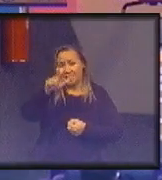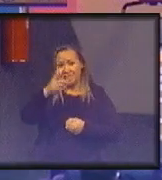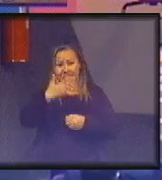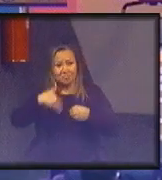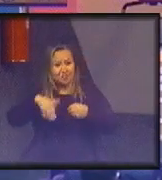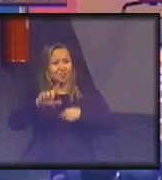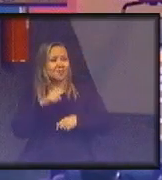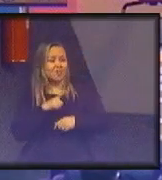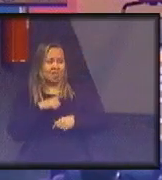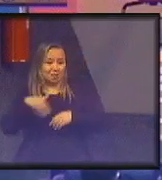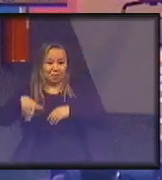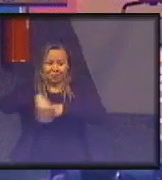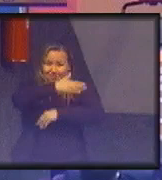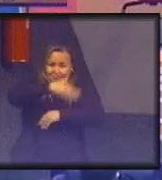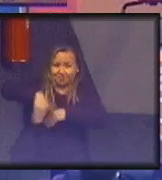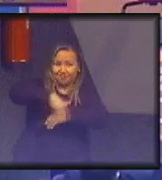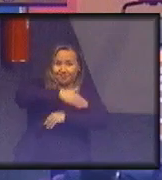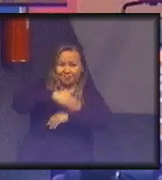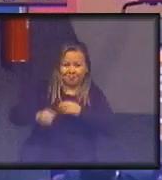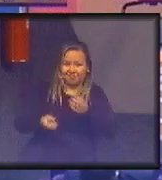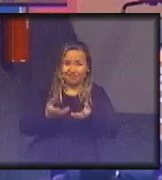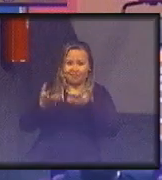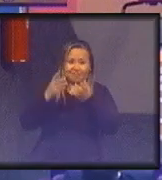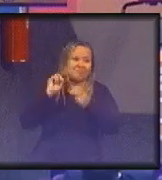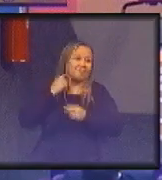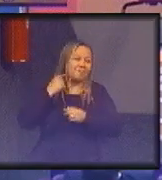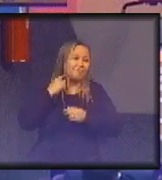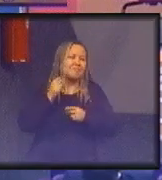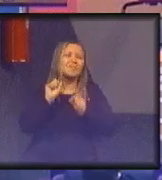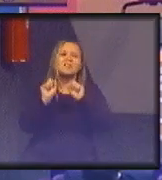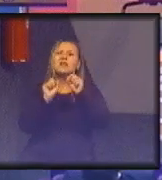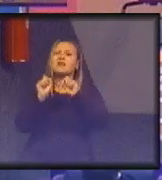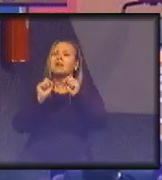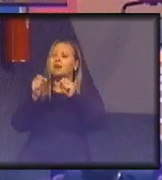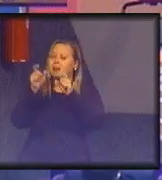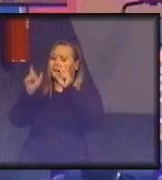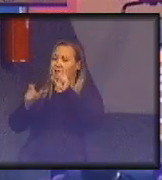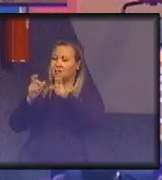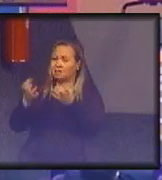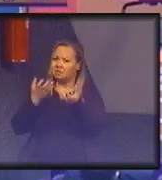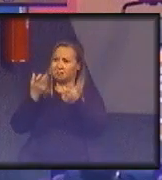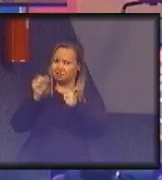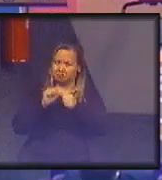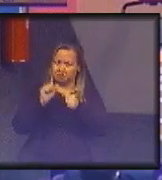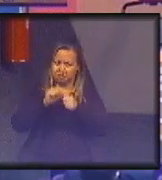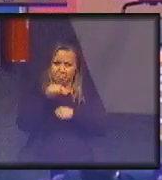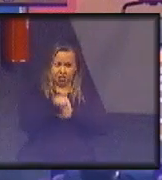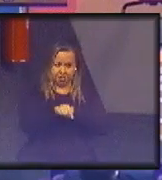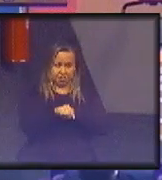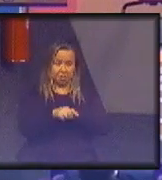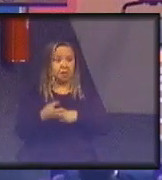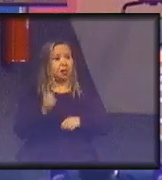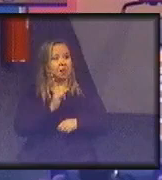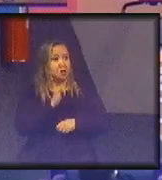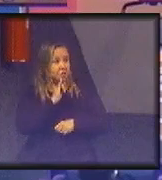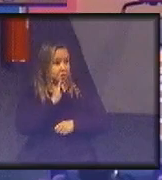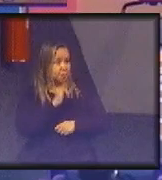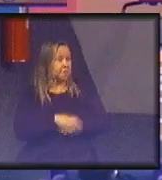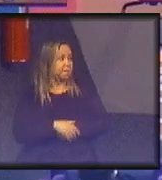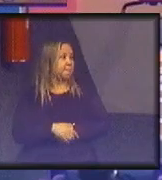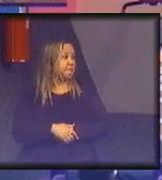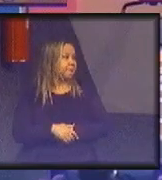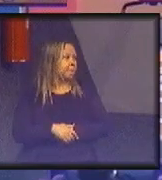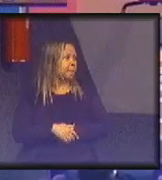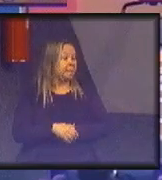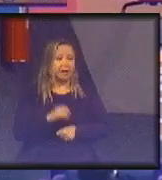Marginal. Quer dizer, isso que eu digo, Caitlin, eu queria dizer isso, que a importância, eu a Cristiane aqui, que eu tive há